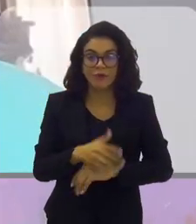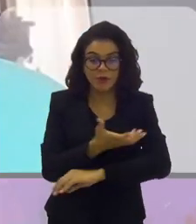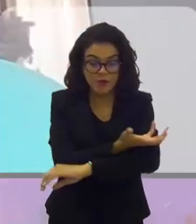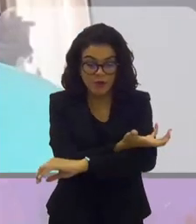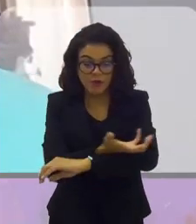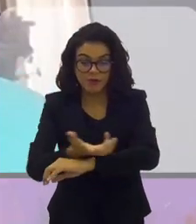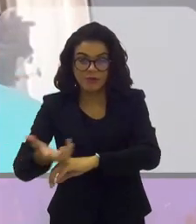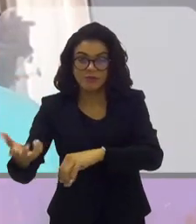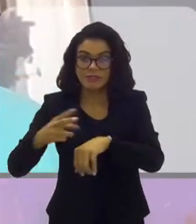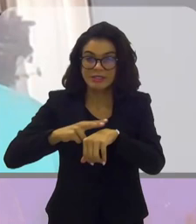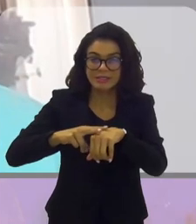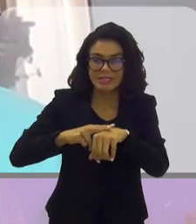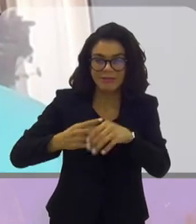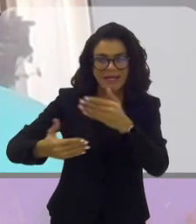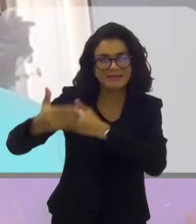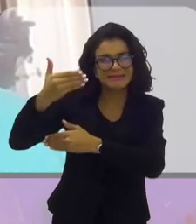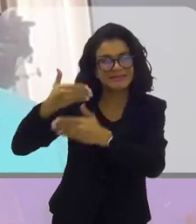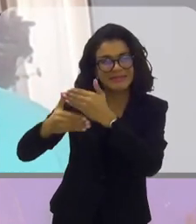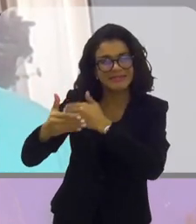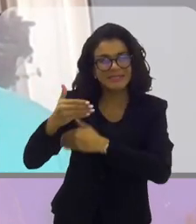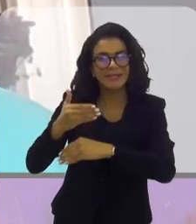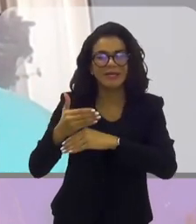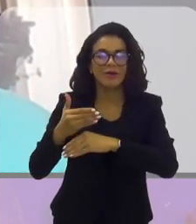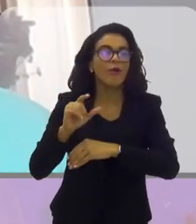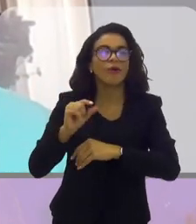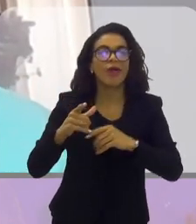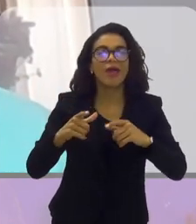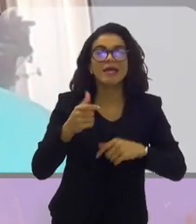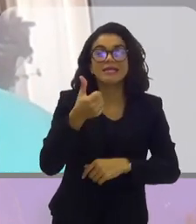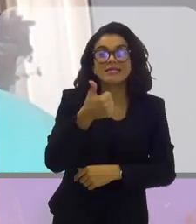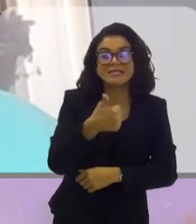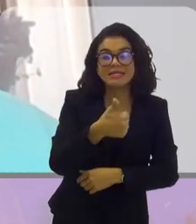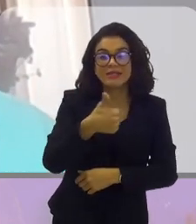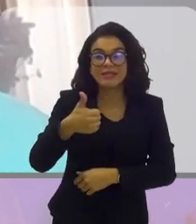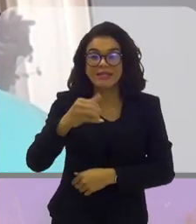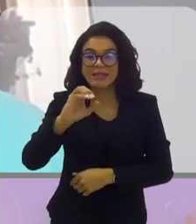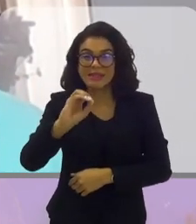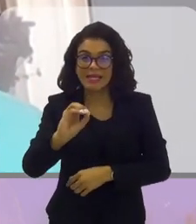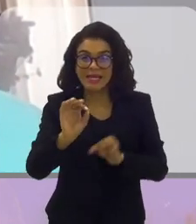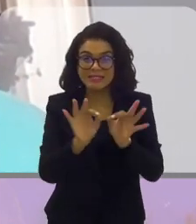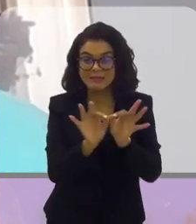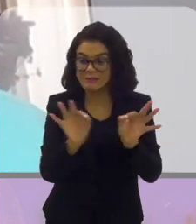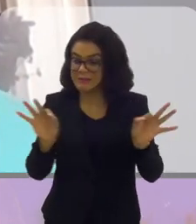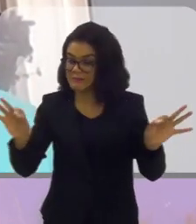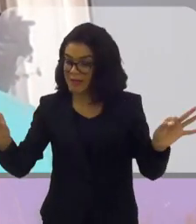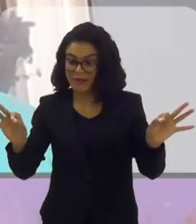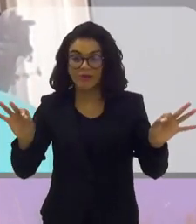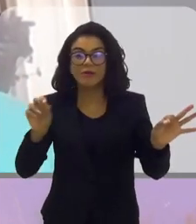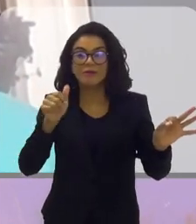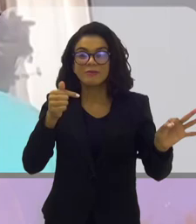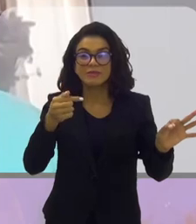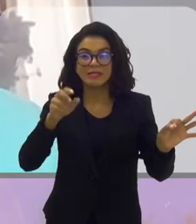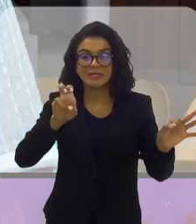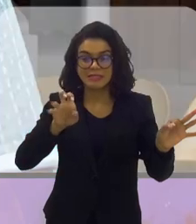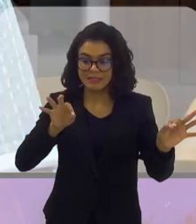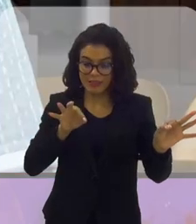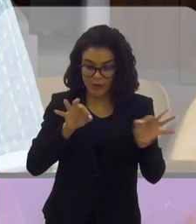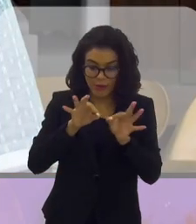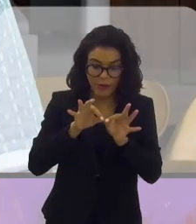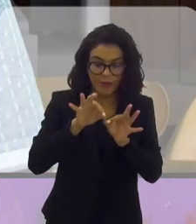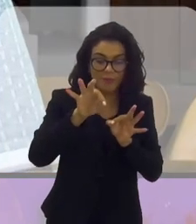Os gramados antigos, o tamanho máximo dos gramados eram 110 metros de comprimento por 75 de largura.